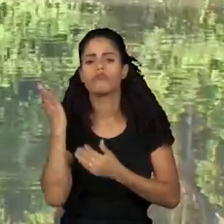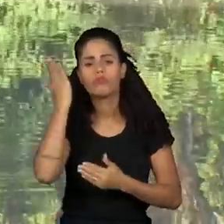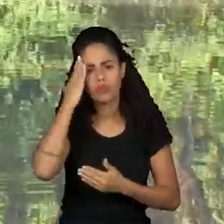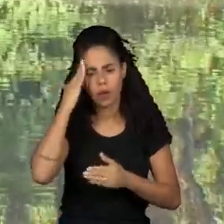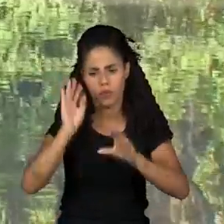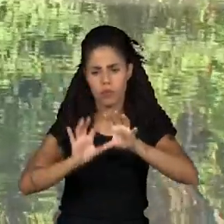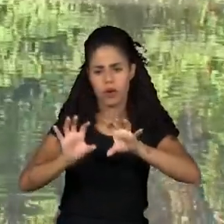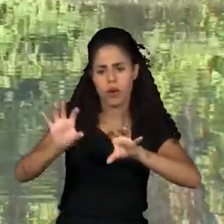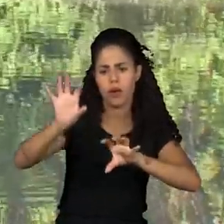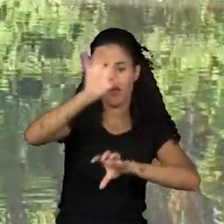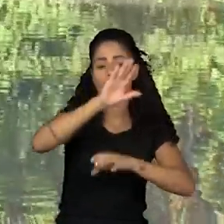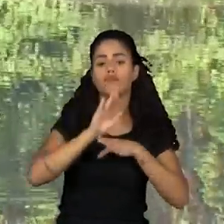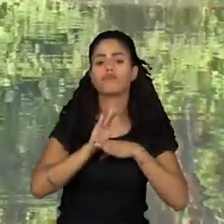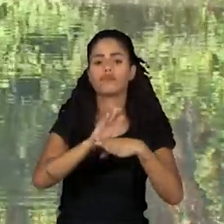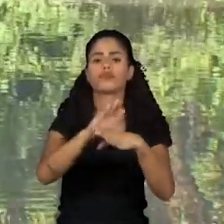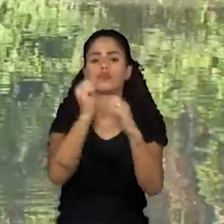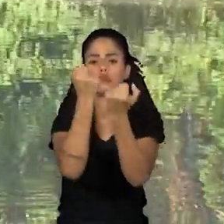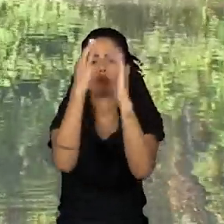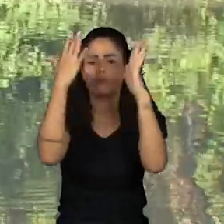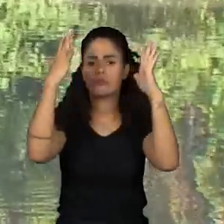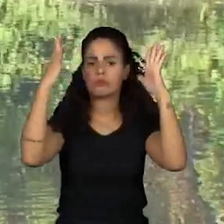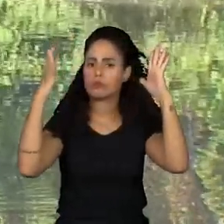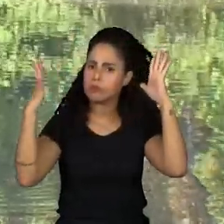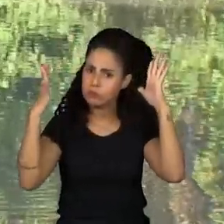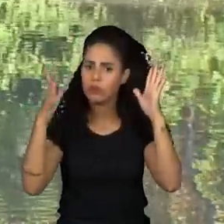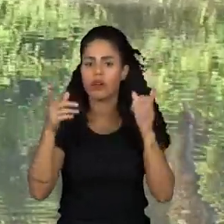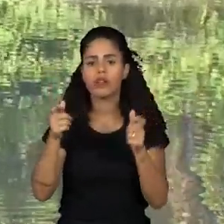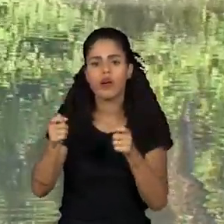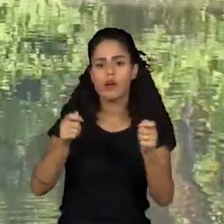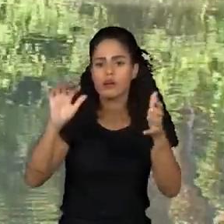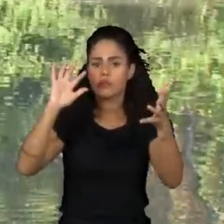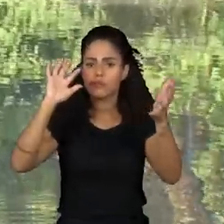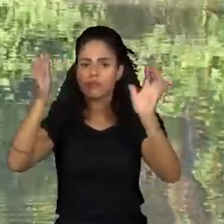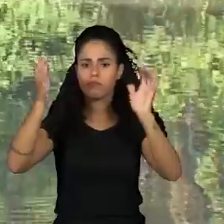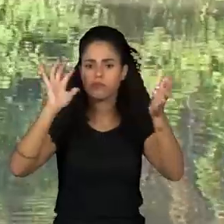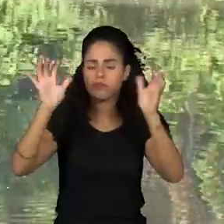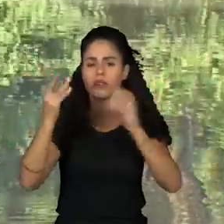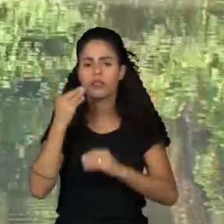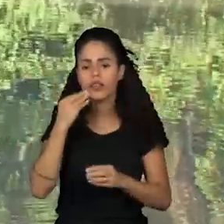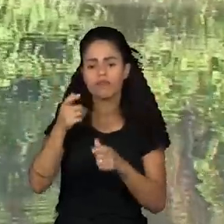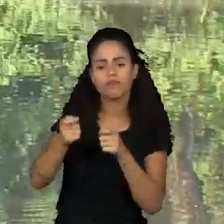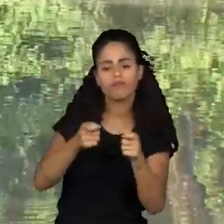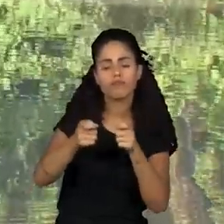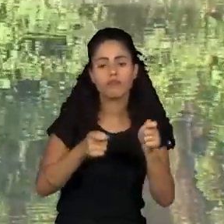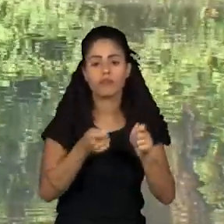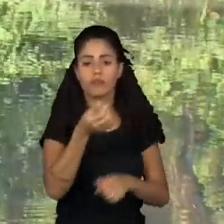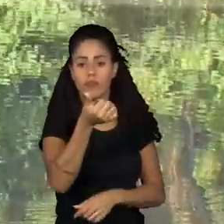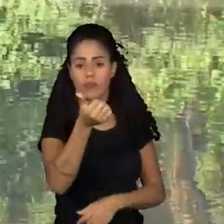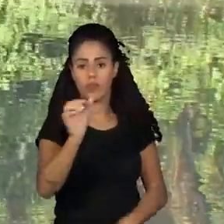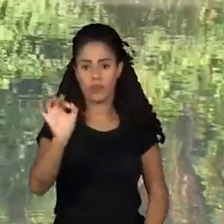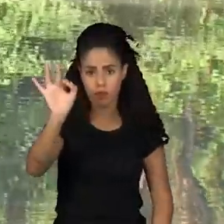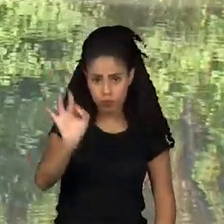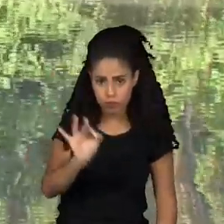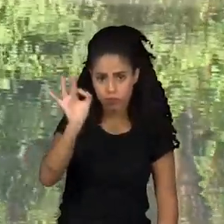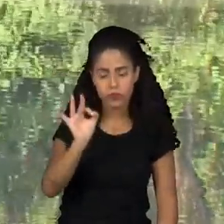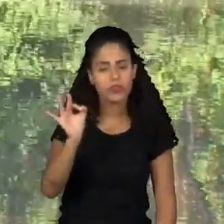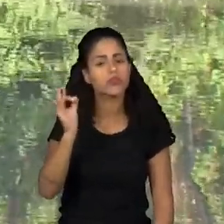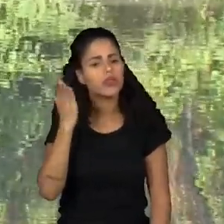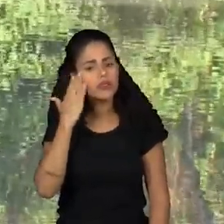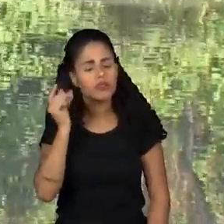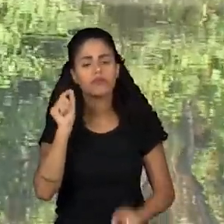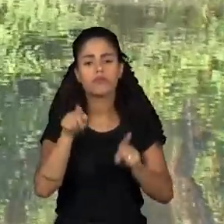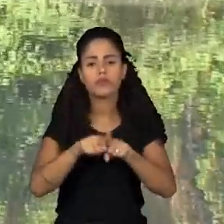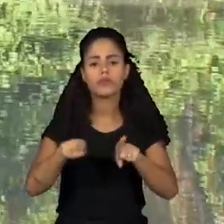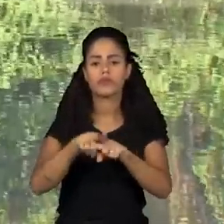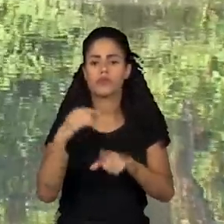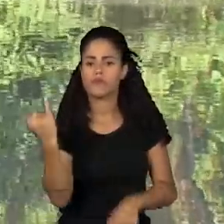ambientais ajudam a diminuir os efeitos das mudanças climáticas. Mais de 60% consideram que